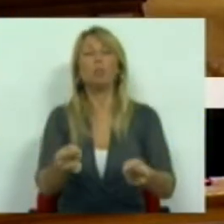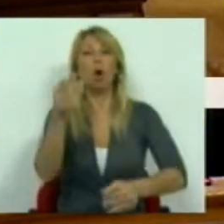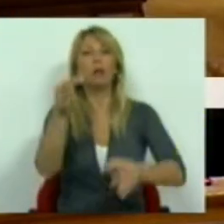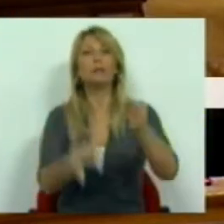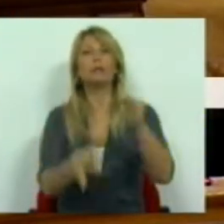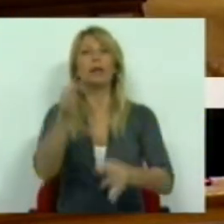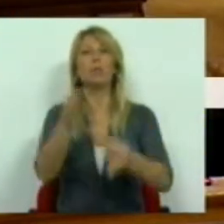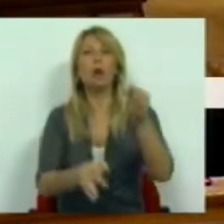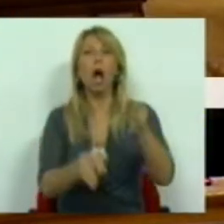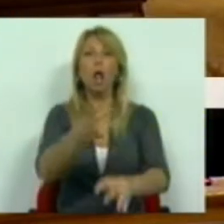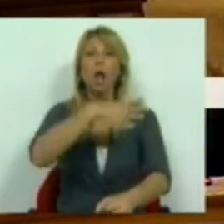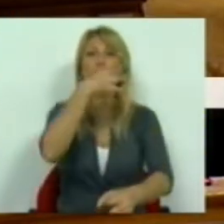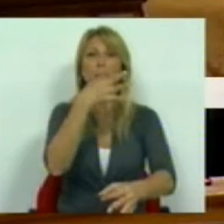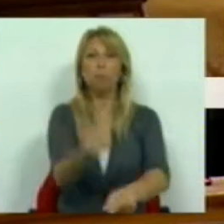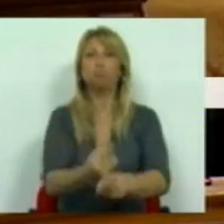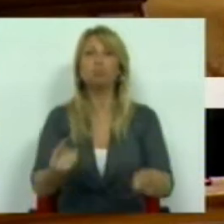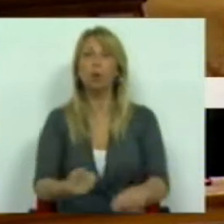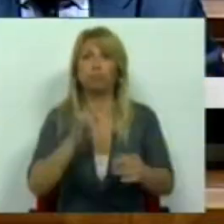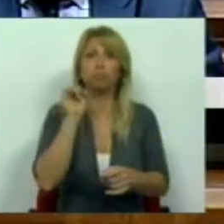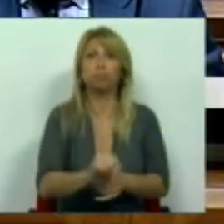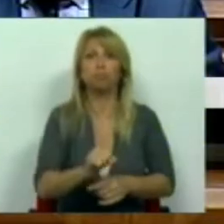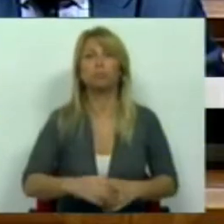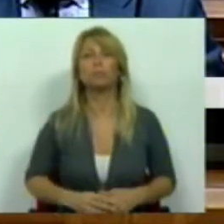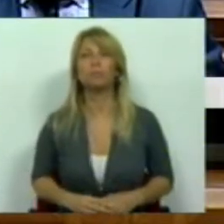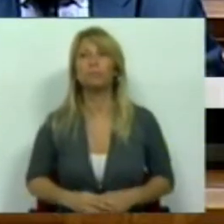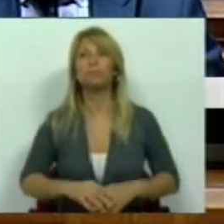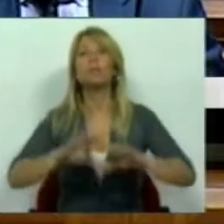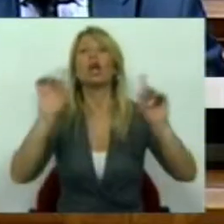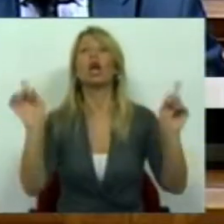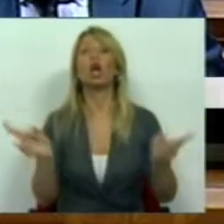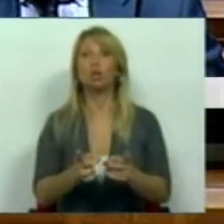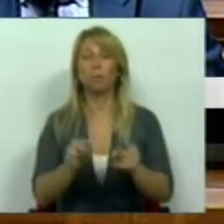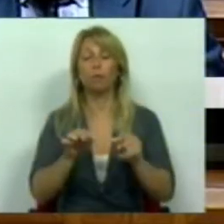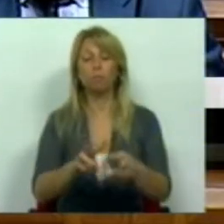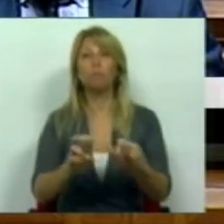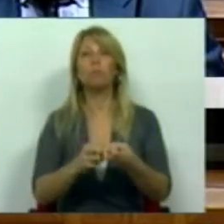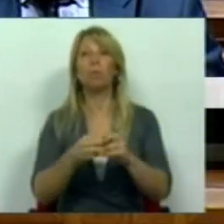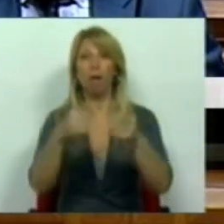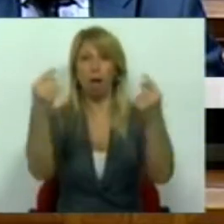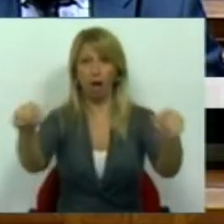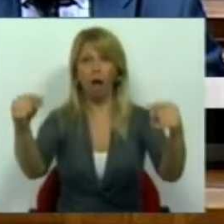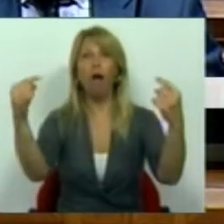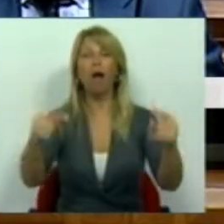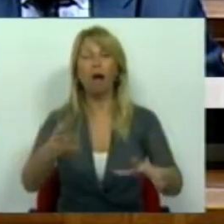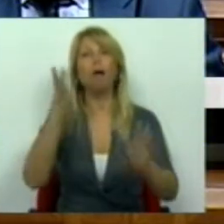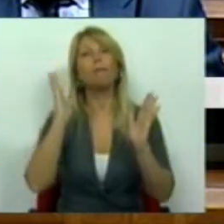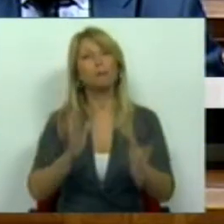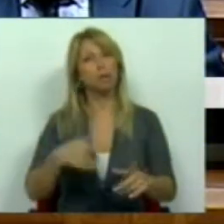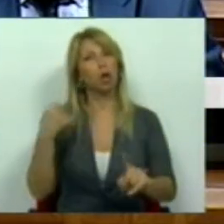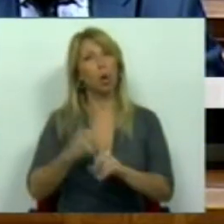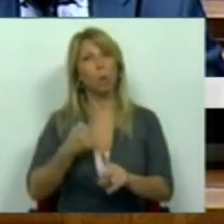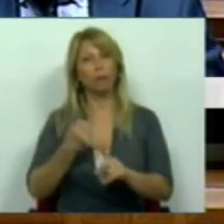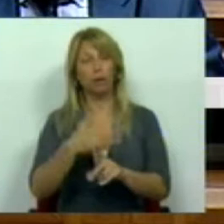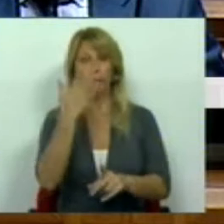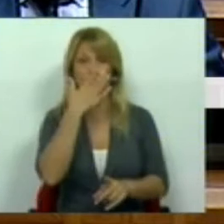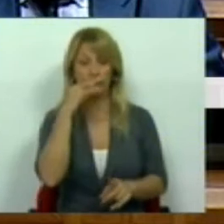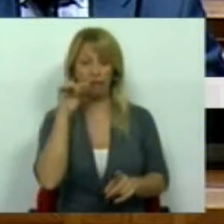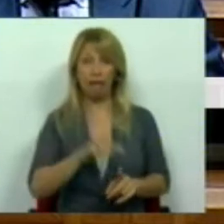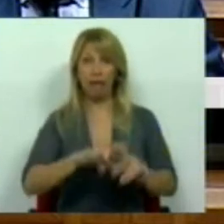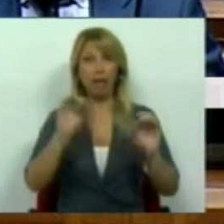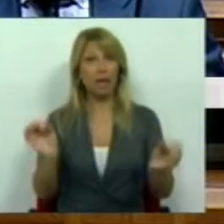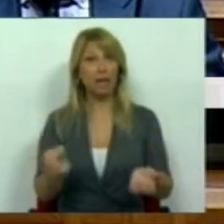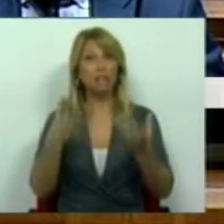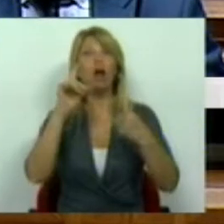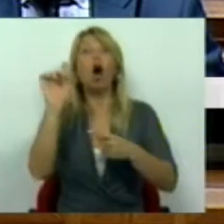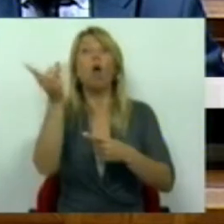os respectivos argumentos e demonstrar quem tem razão. Em suma, este problema existe e deve ser combatido. Mas, se estas iniciativas